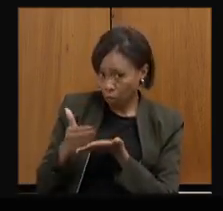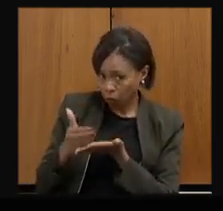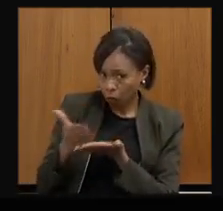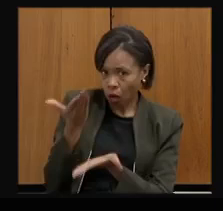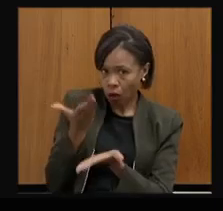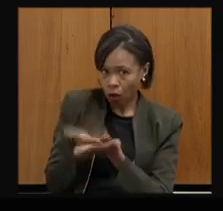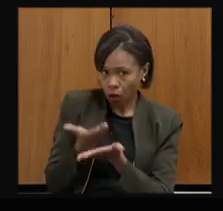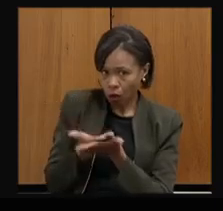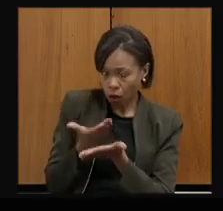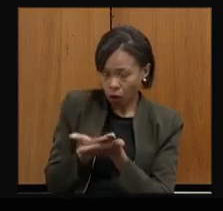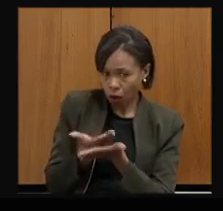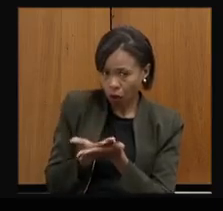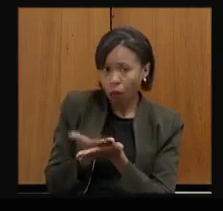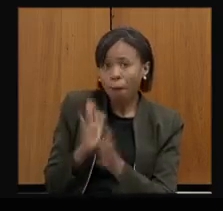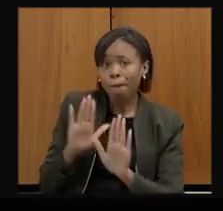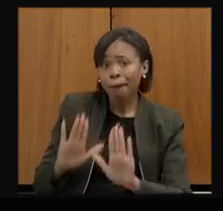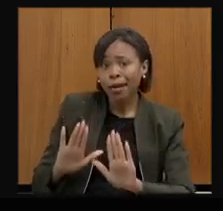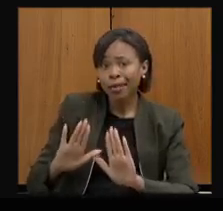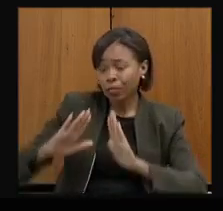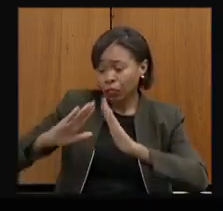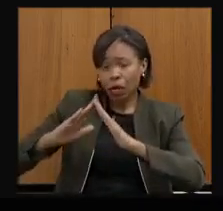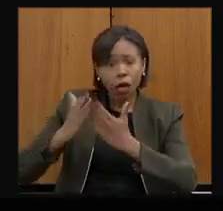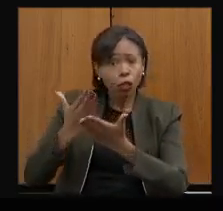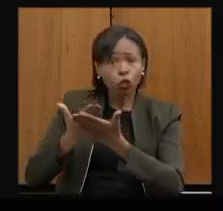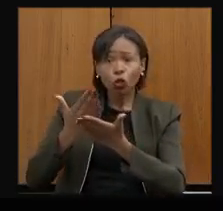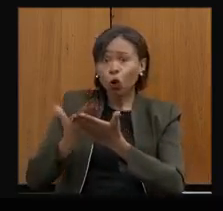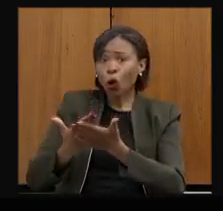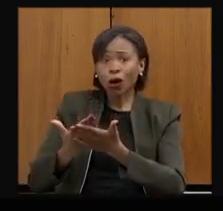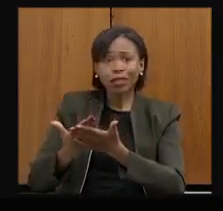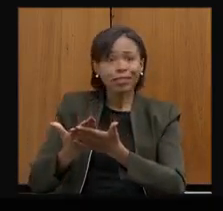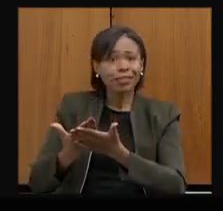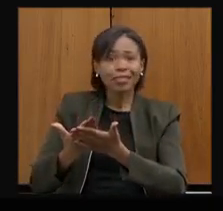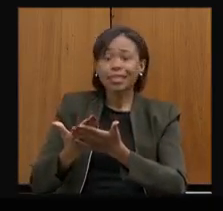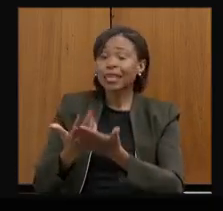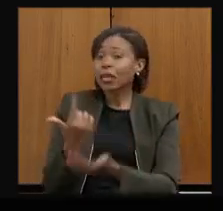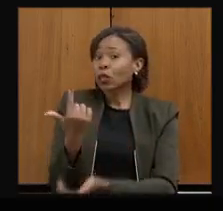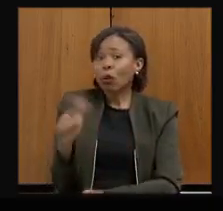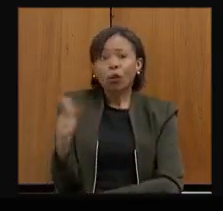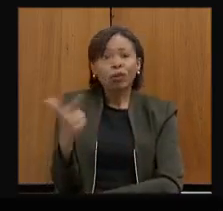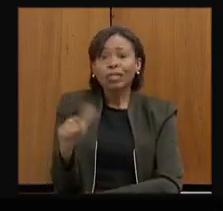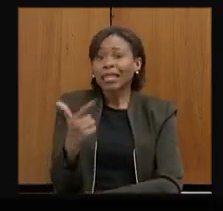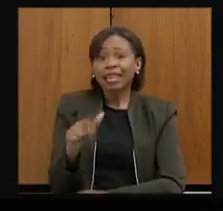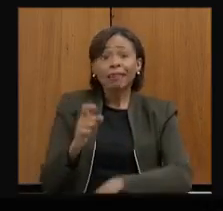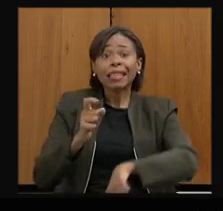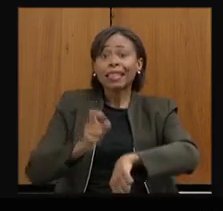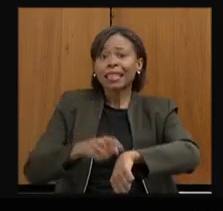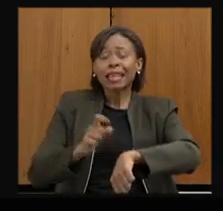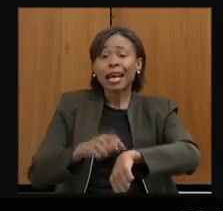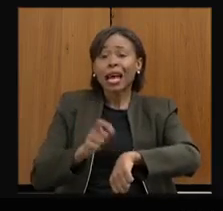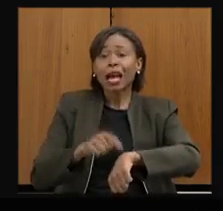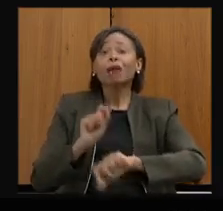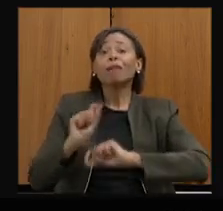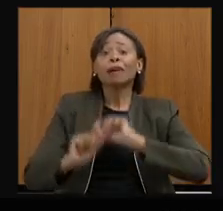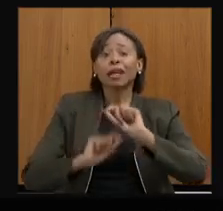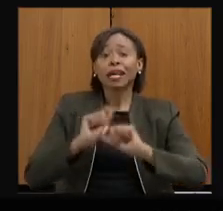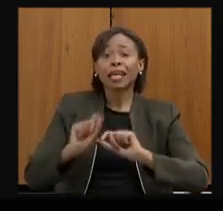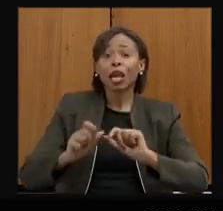e as escolas não tiveram o tempo hábil para poder fazer a contratação desses profissionais